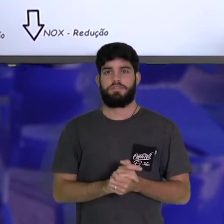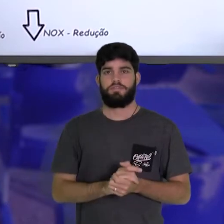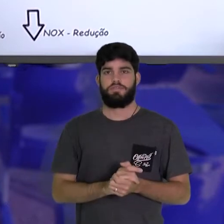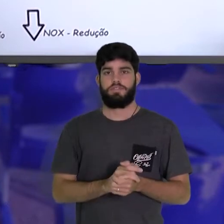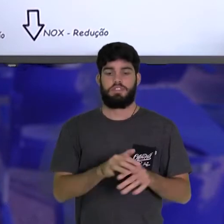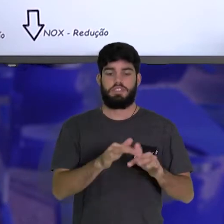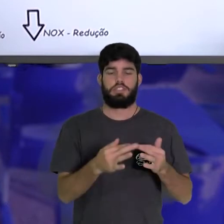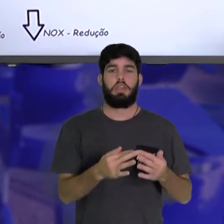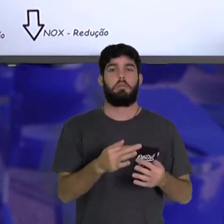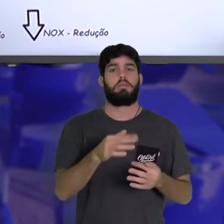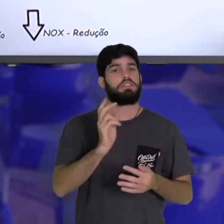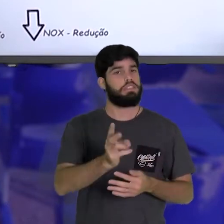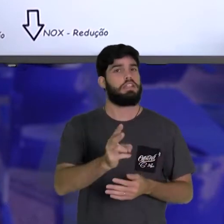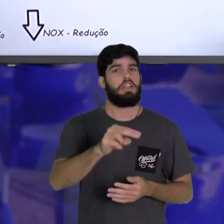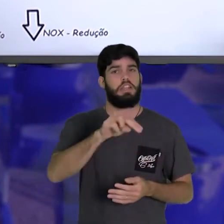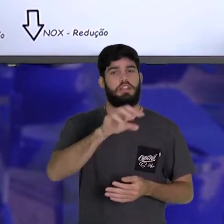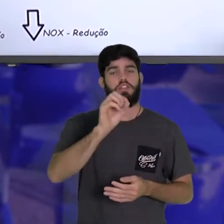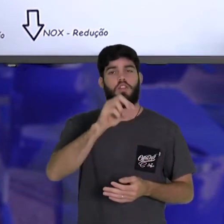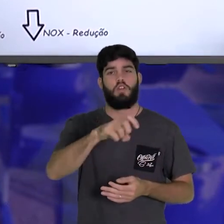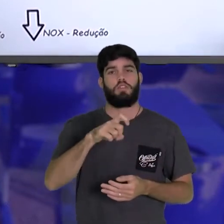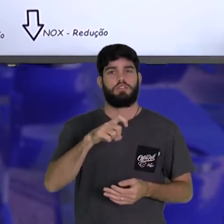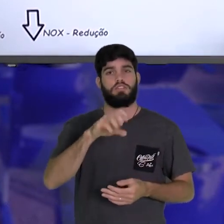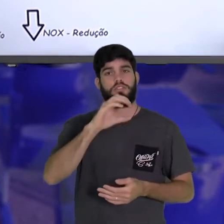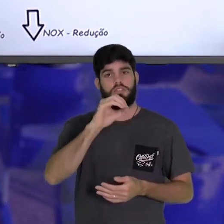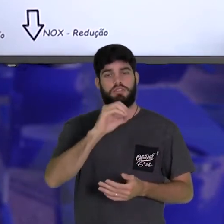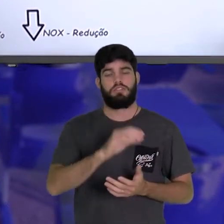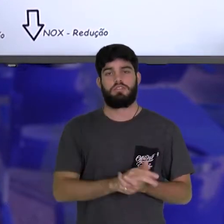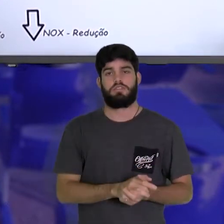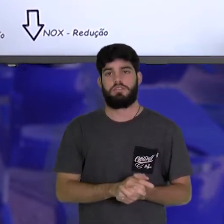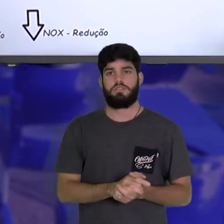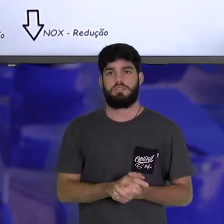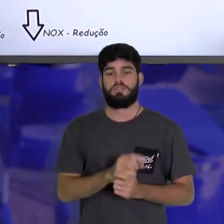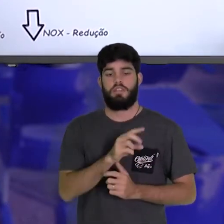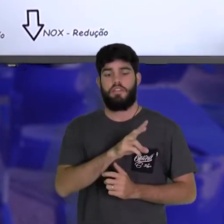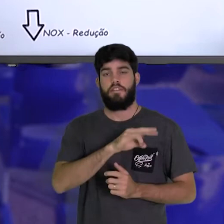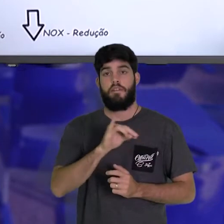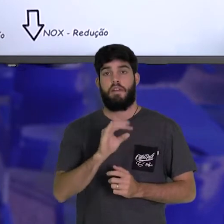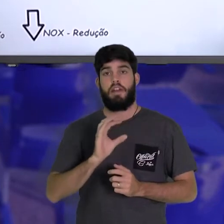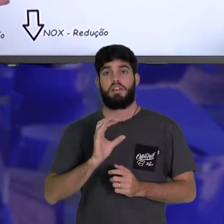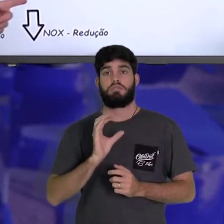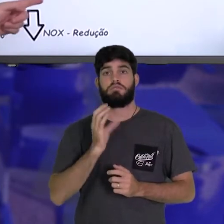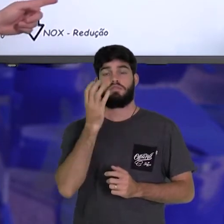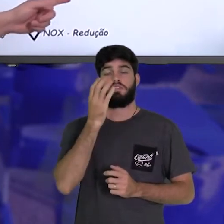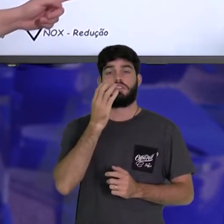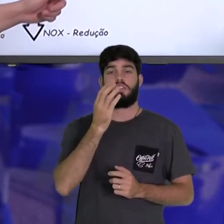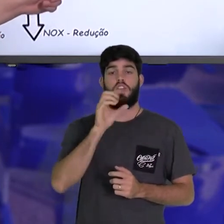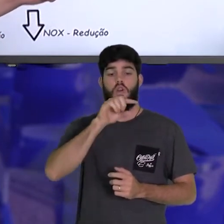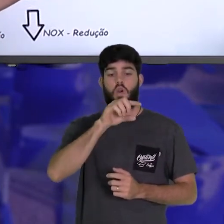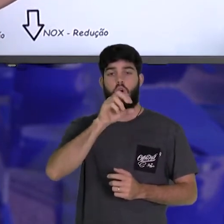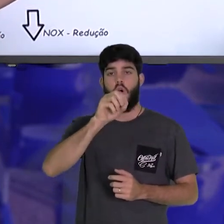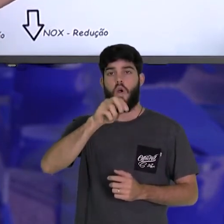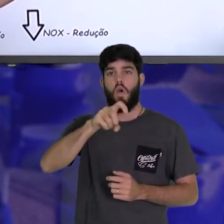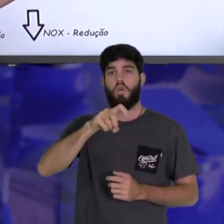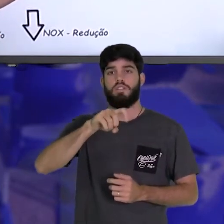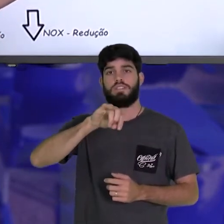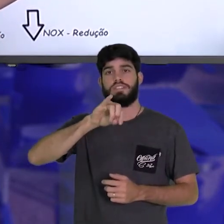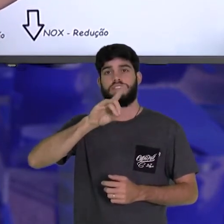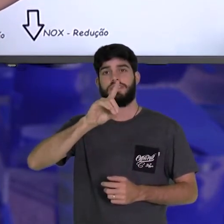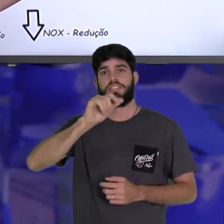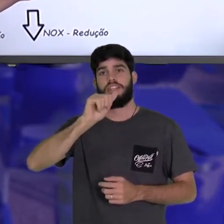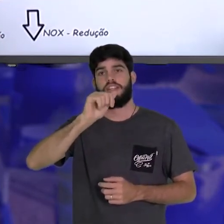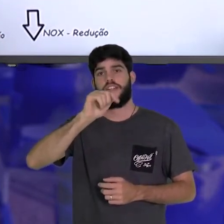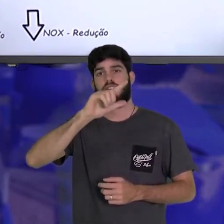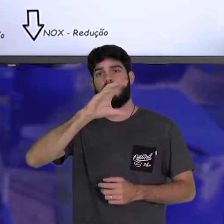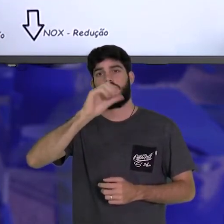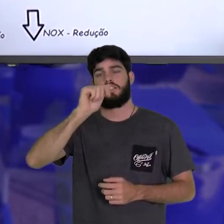nox é zero. O zinco, ele vai sofrer oxidação. Ele vai perder dois